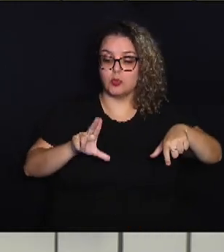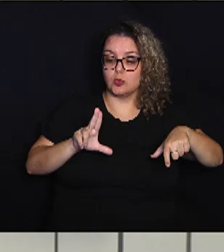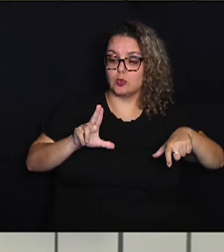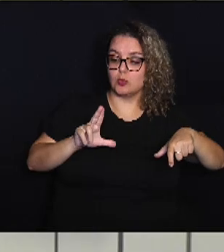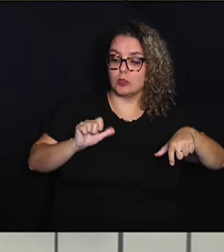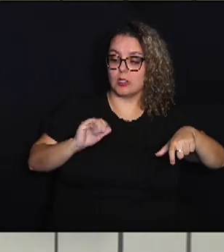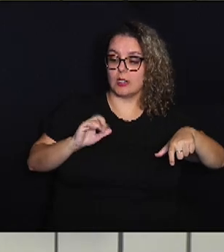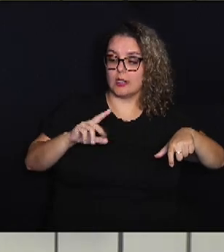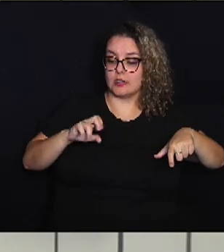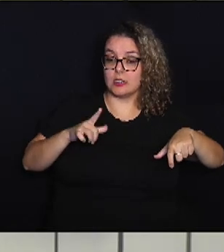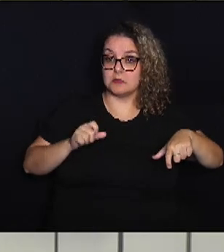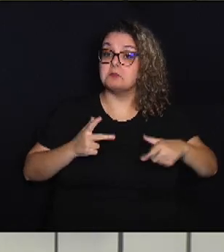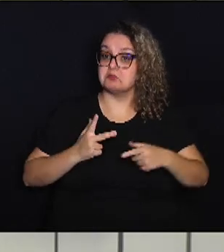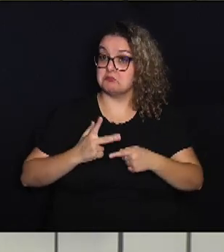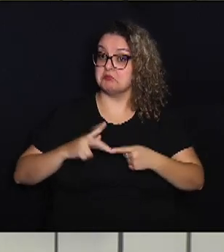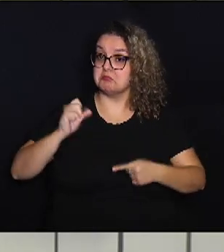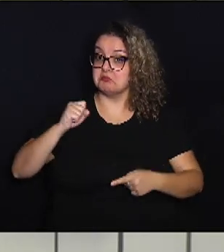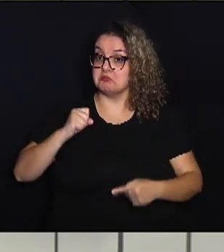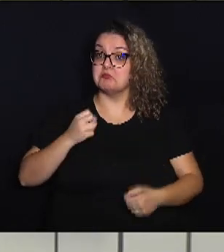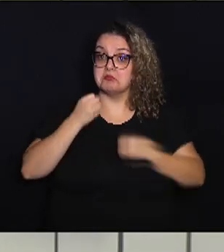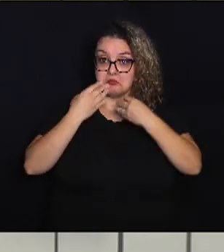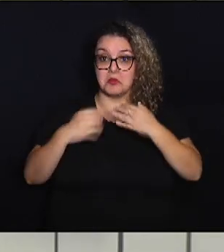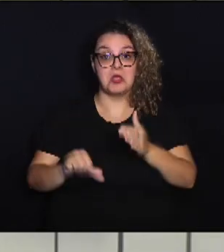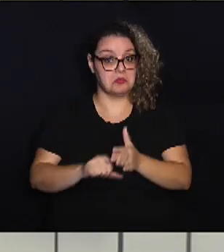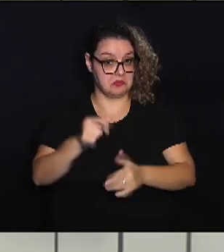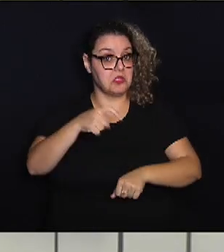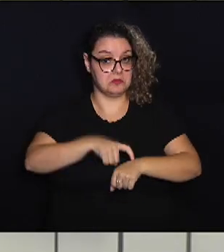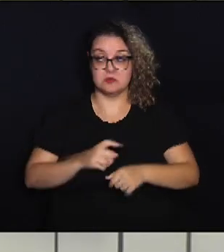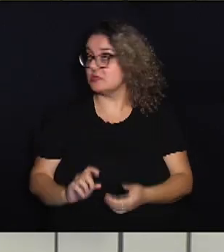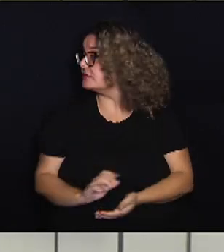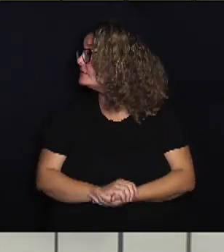e venceu bem em ótimo primeiro tempo.